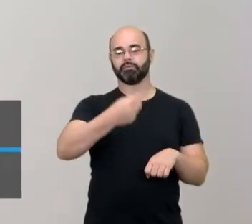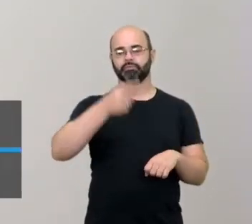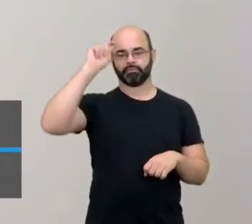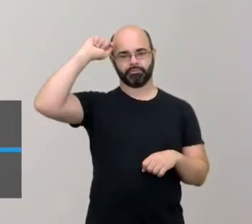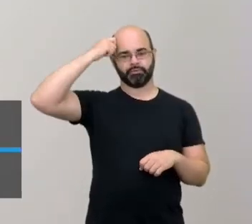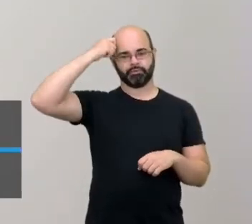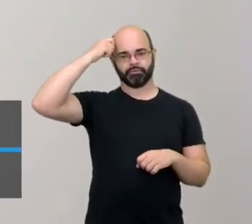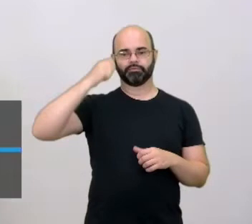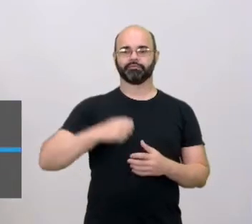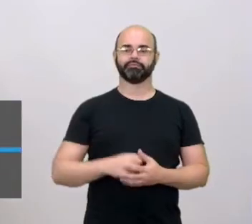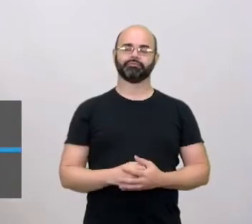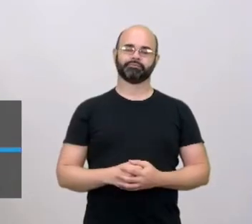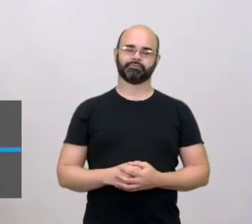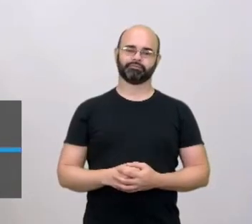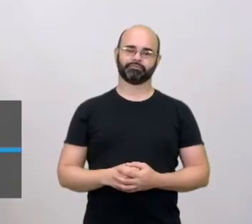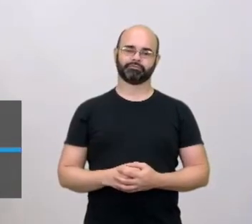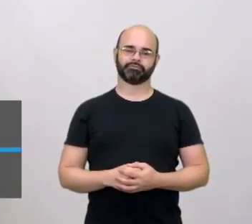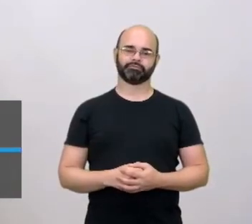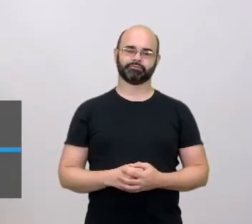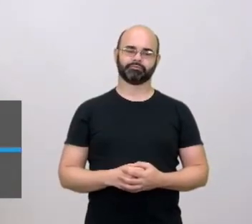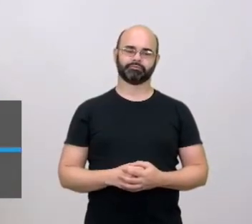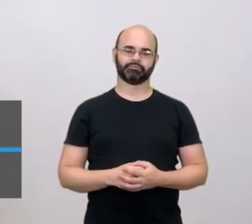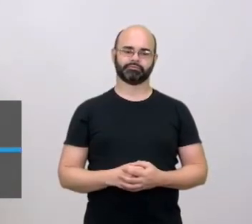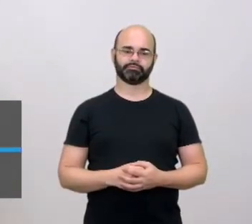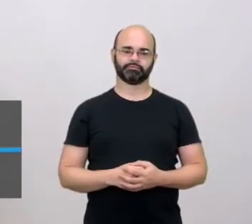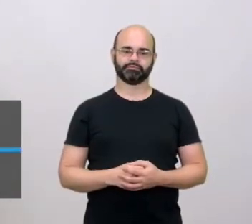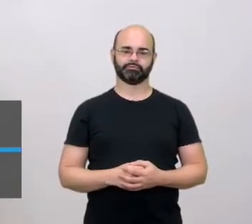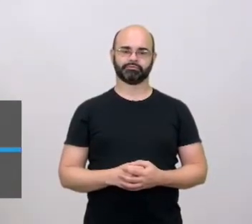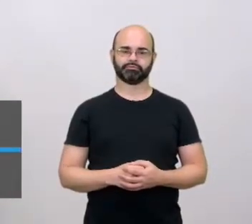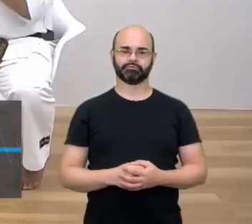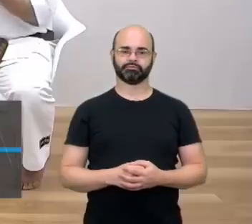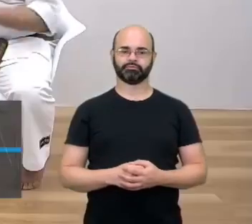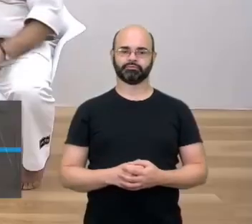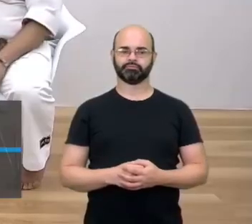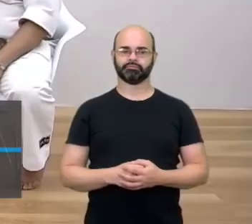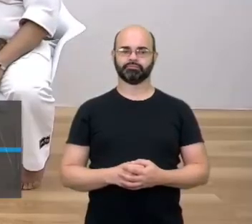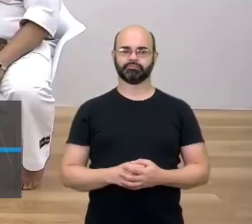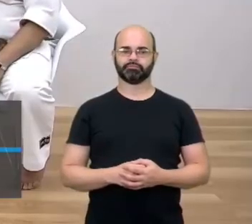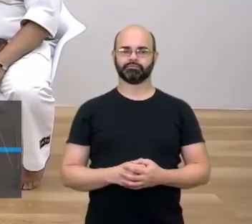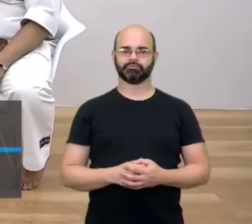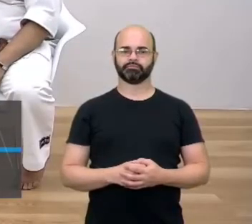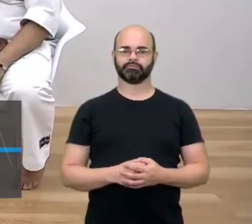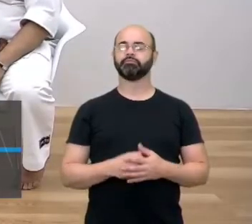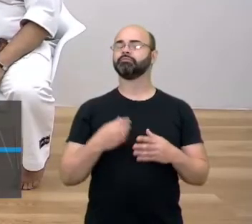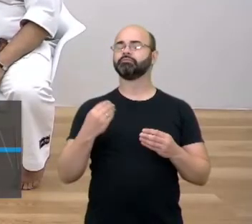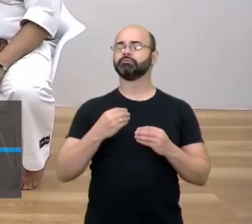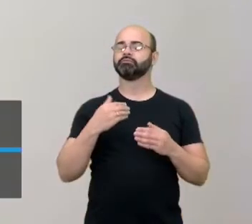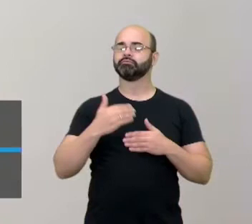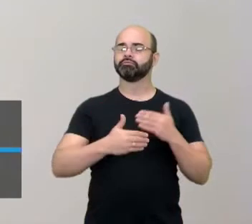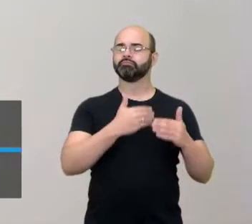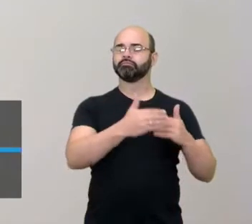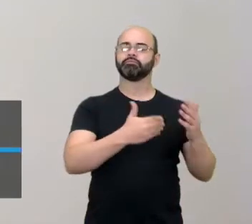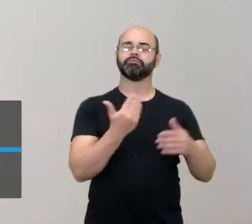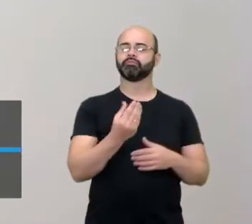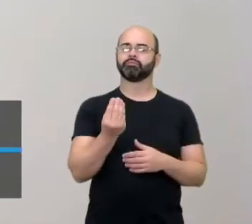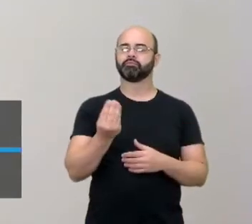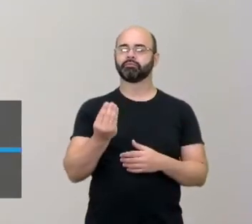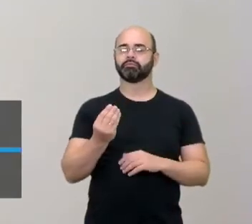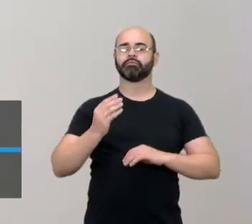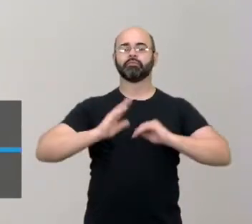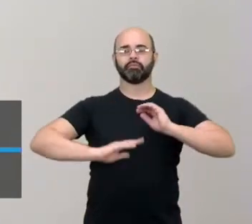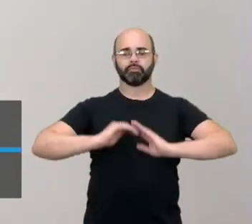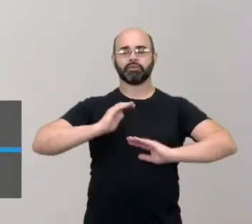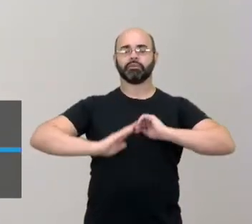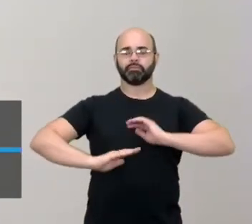Isso. Aí, quem... E como é que você gabarita? Essa graduação, como que acontece? Então, vai pela prática e pela quantidade